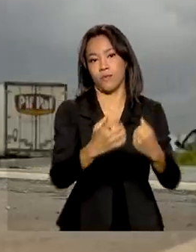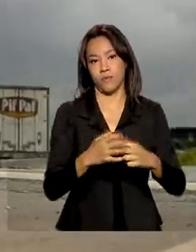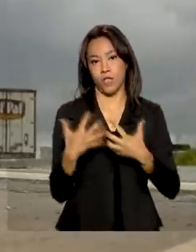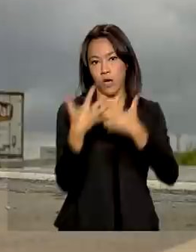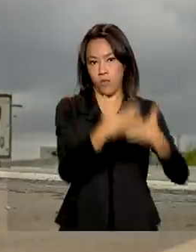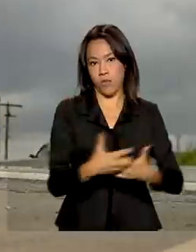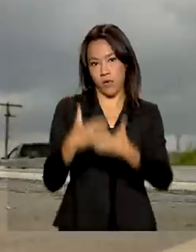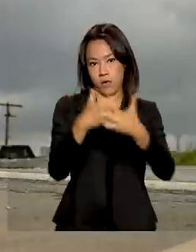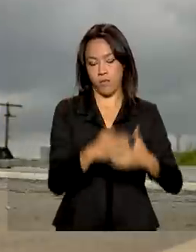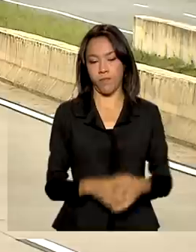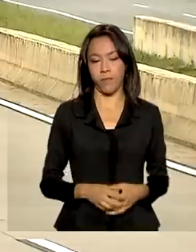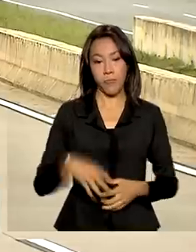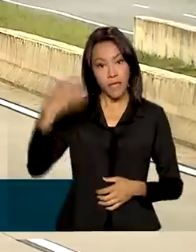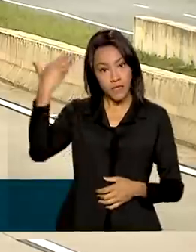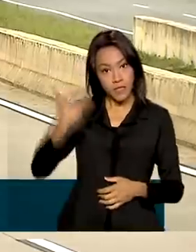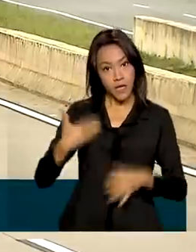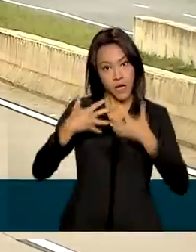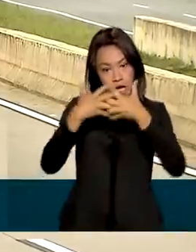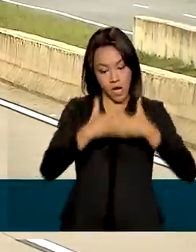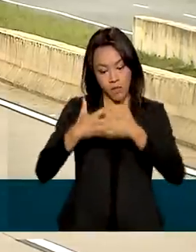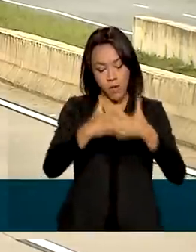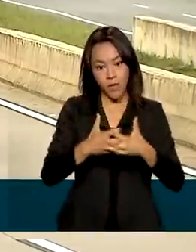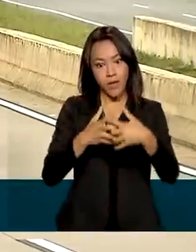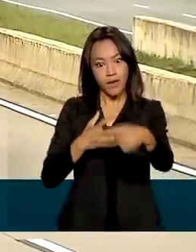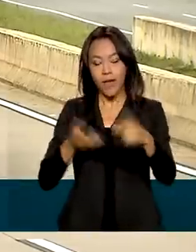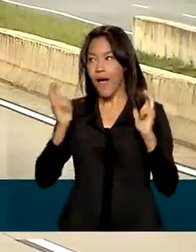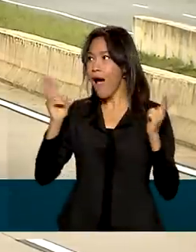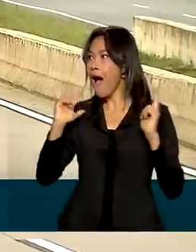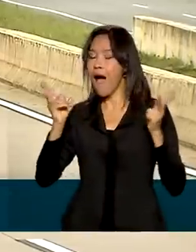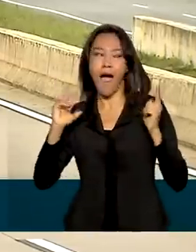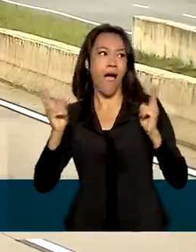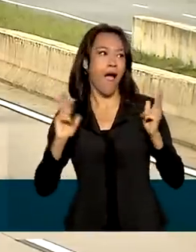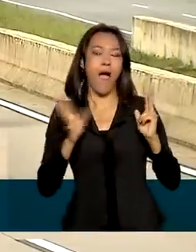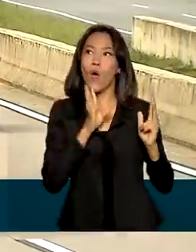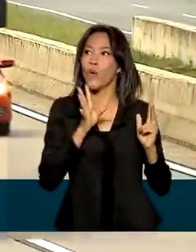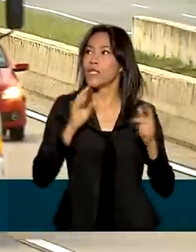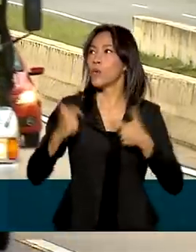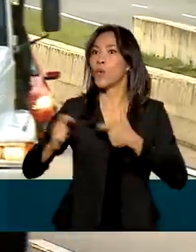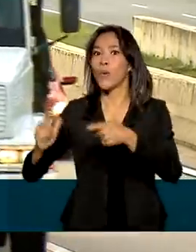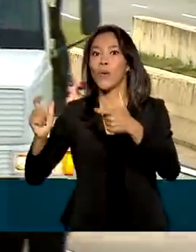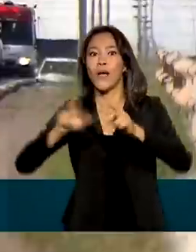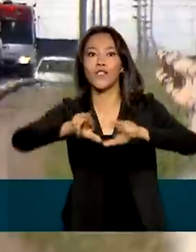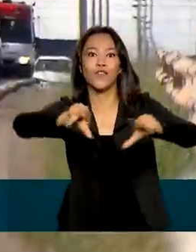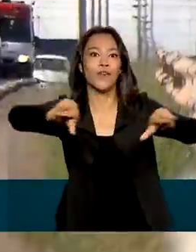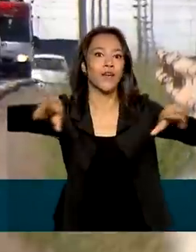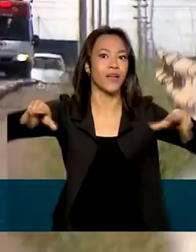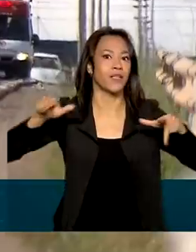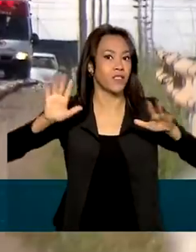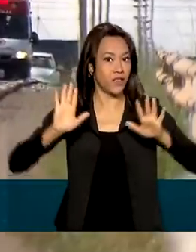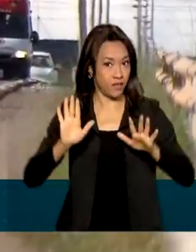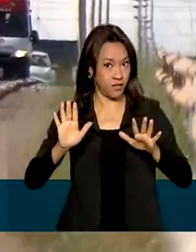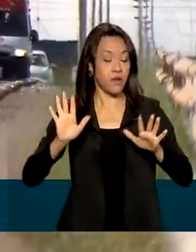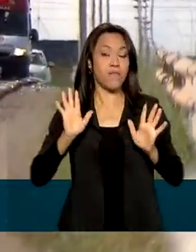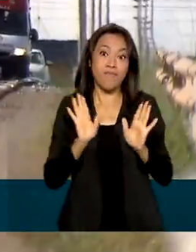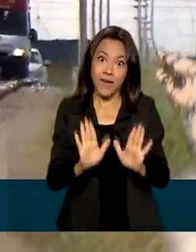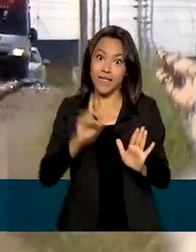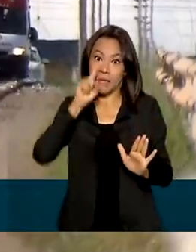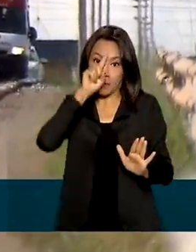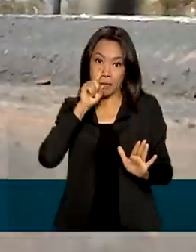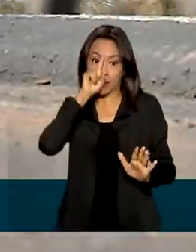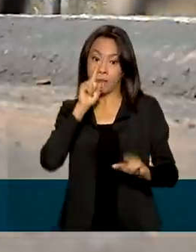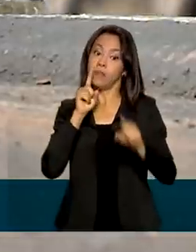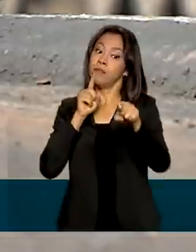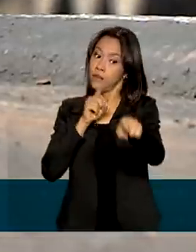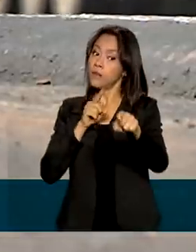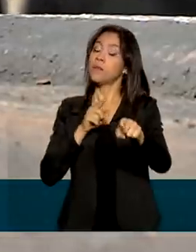Ser caminhoneiro tem um lado de aventura, é conhecer lugares novos e pessoas diferentes, mas é uma atividade de risco